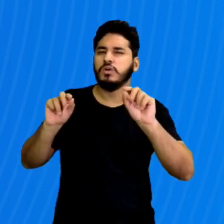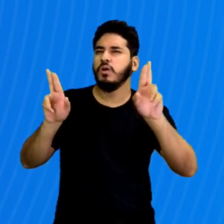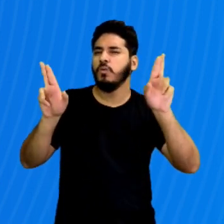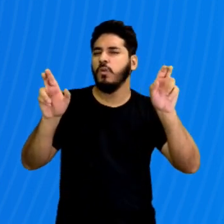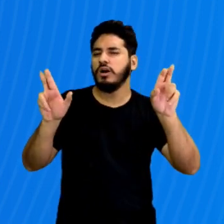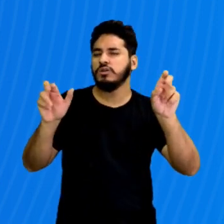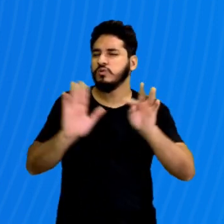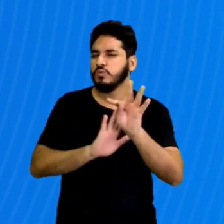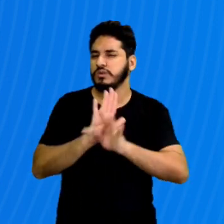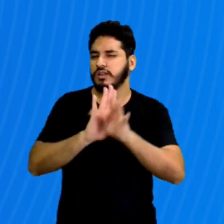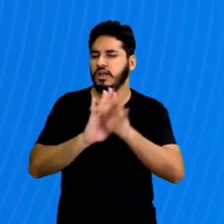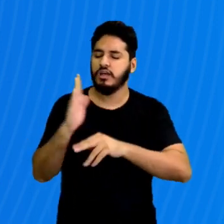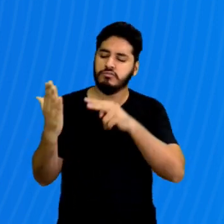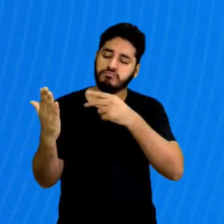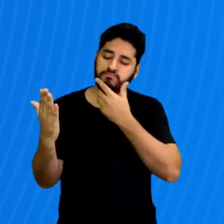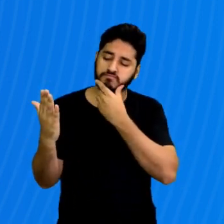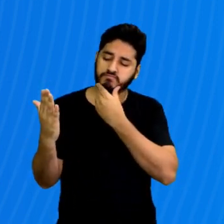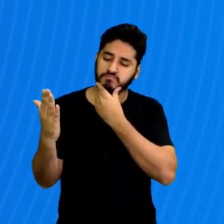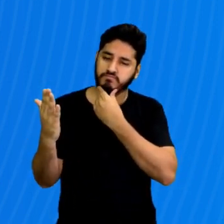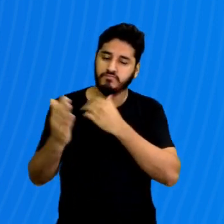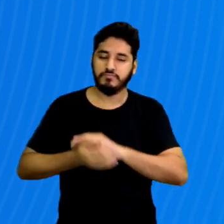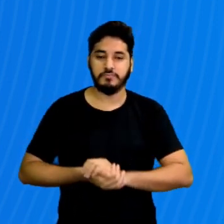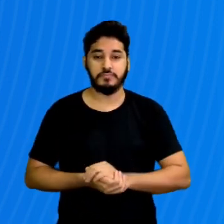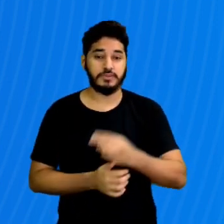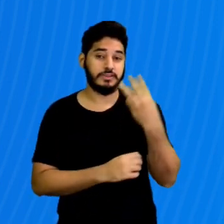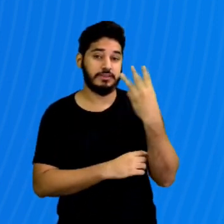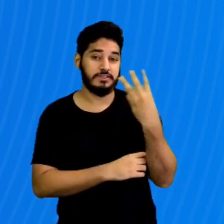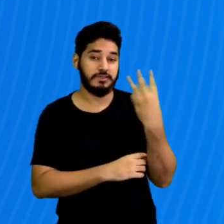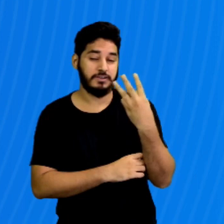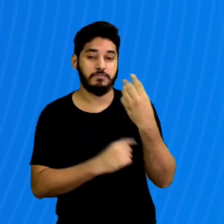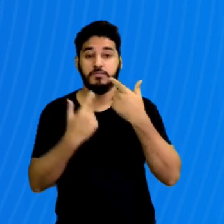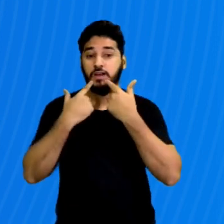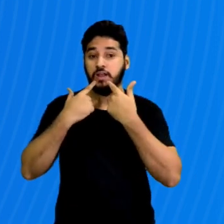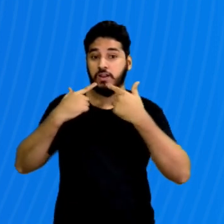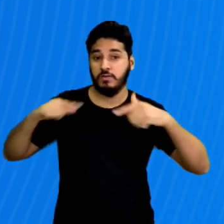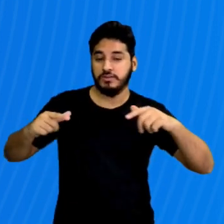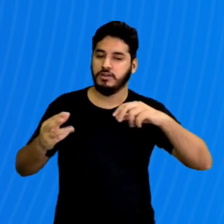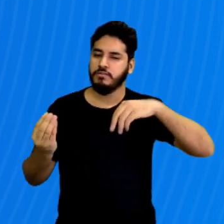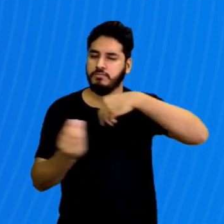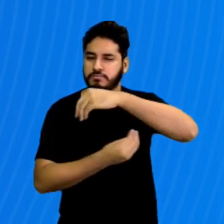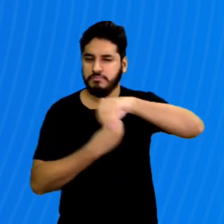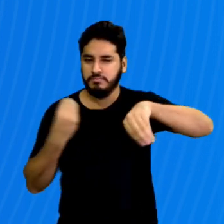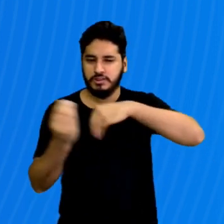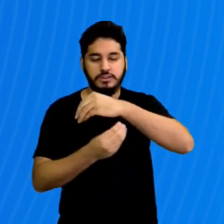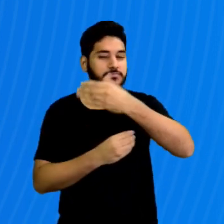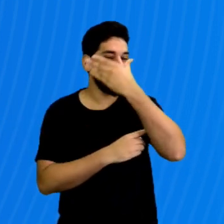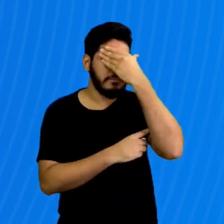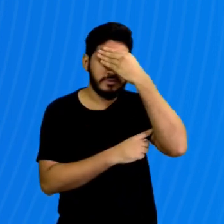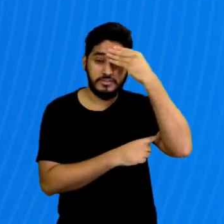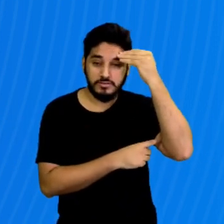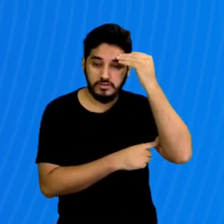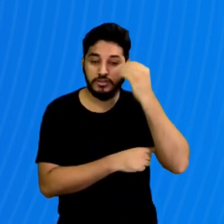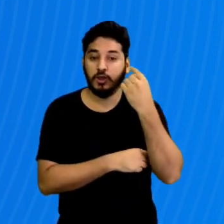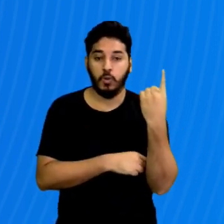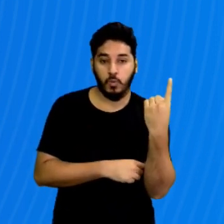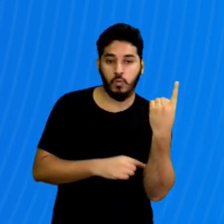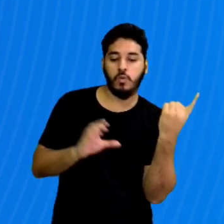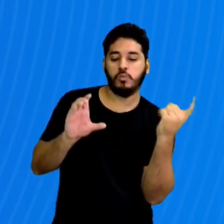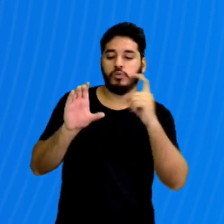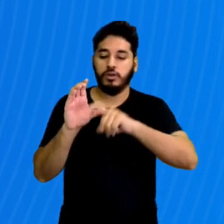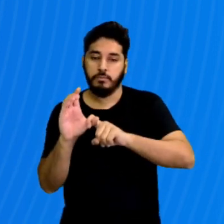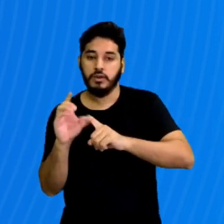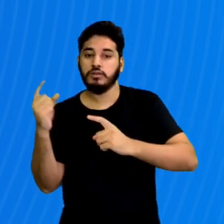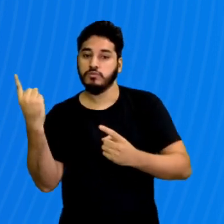do texto lido. E em terceiro, para uma linguagem mista, não esqueça que uma complementa a